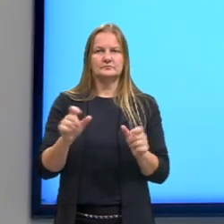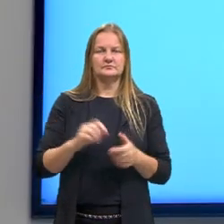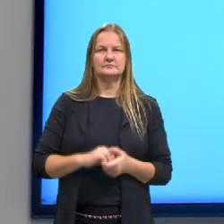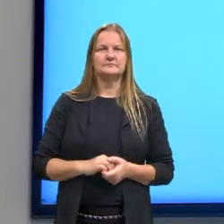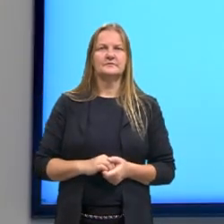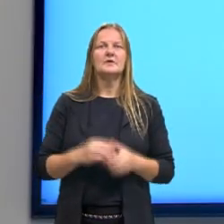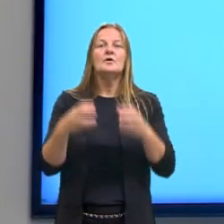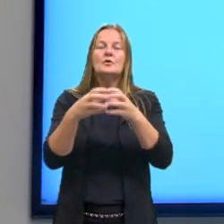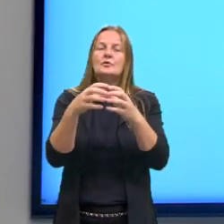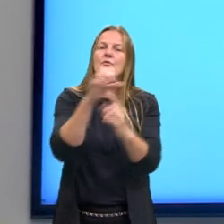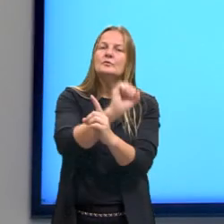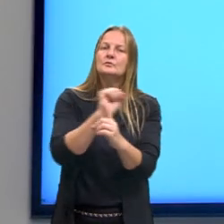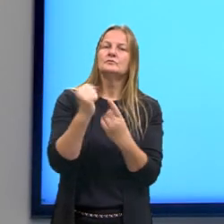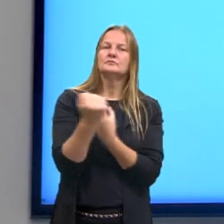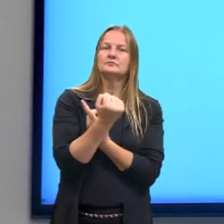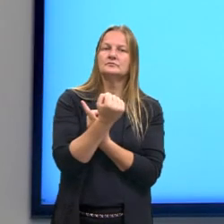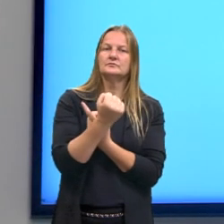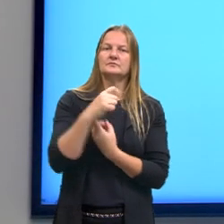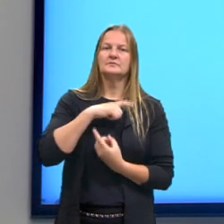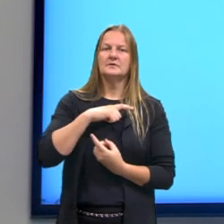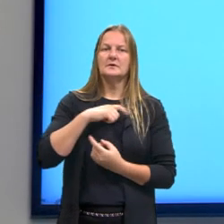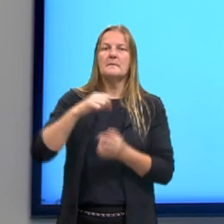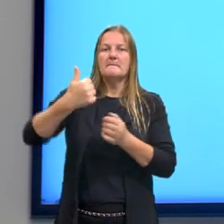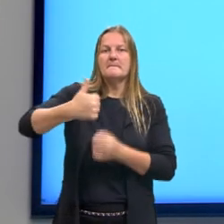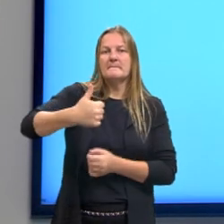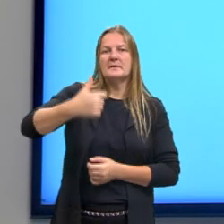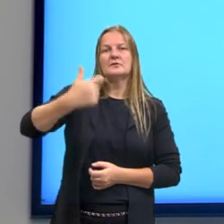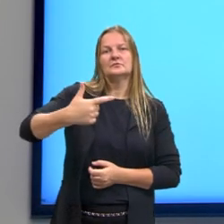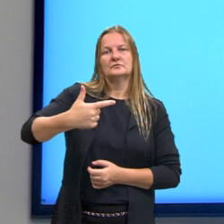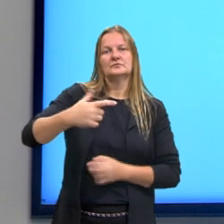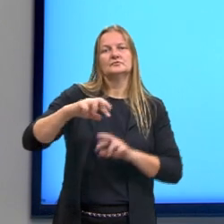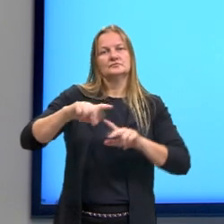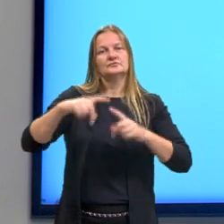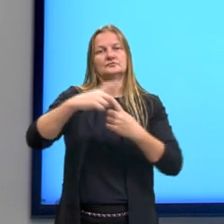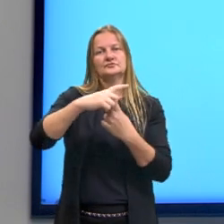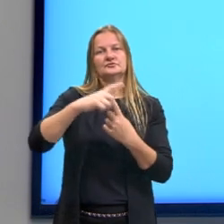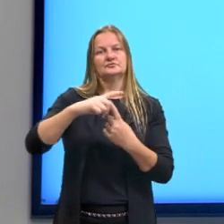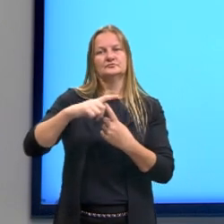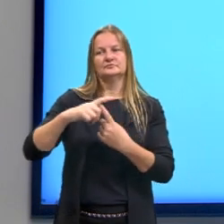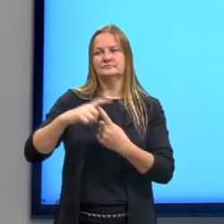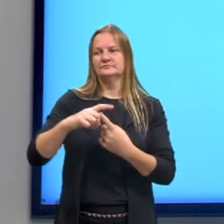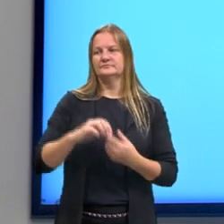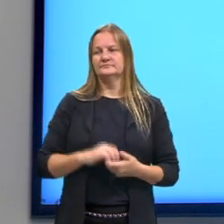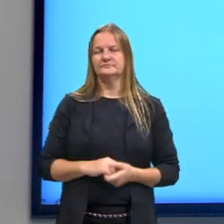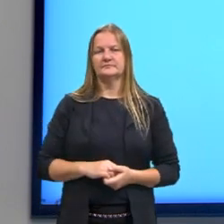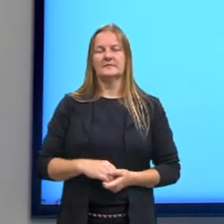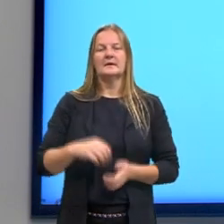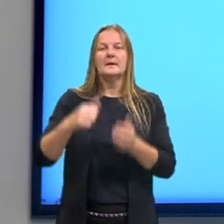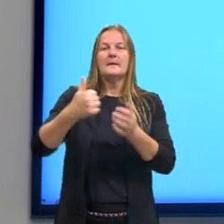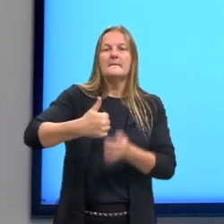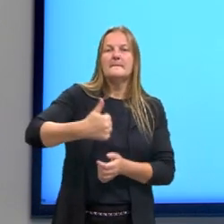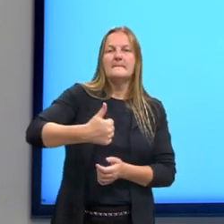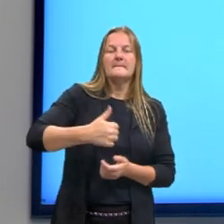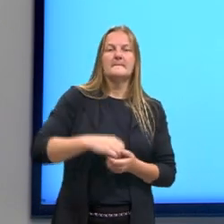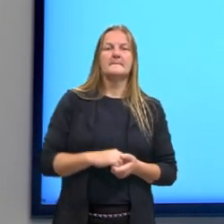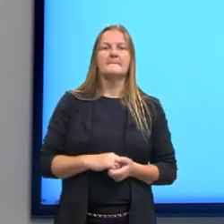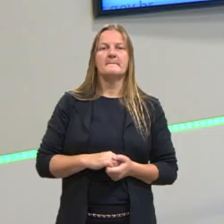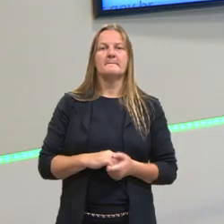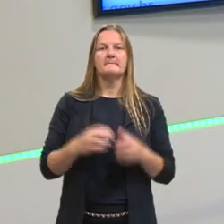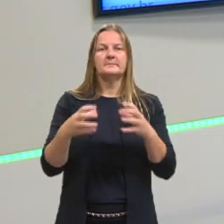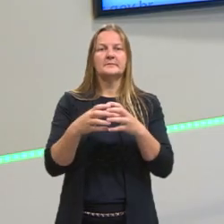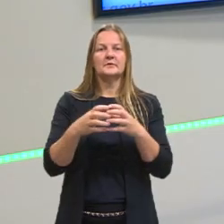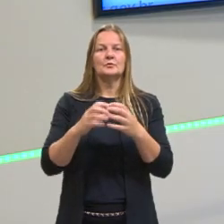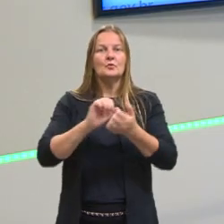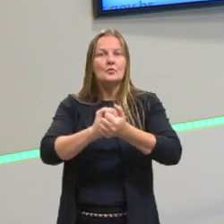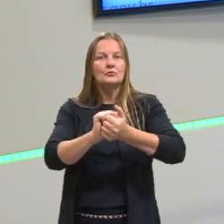Esses grupos sociais, eles são primários ou secundários. Os grupos primários, por exemplo, um grupo de